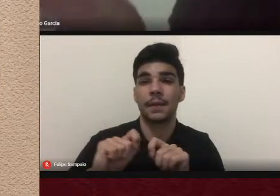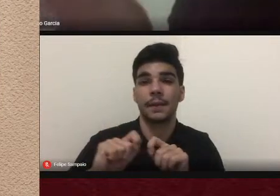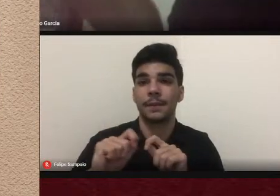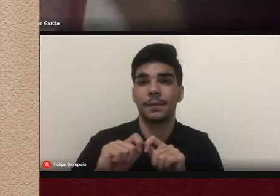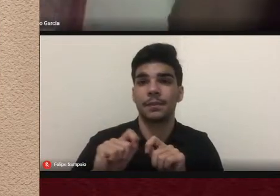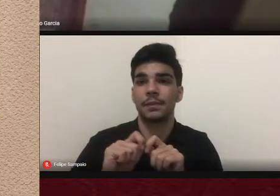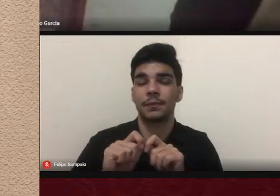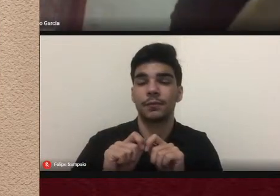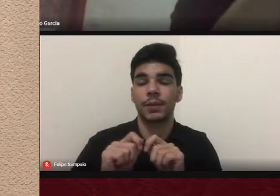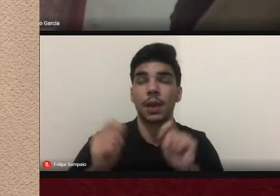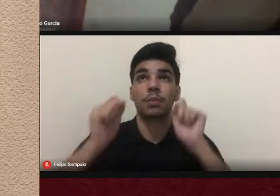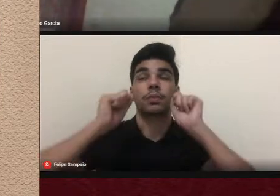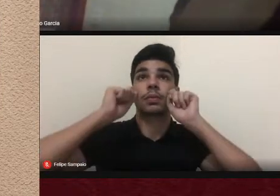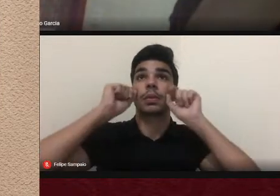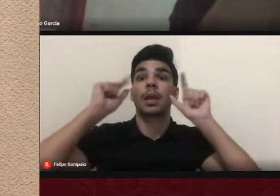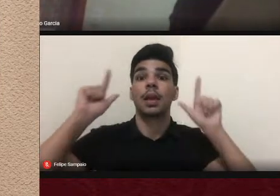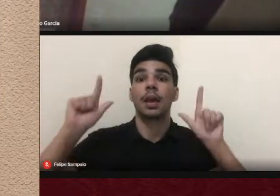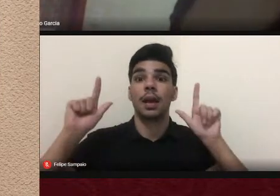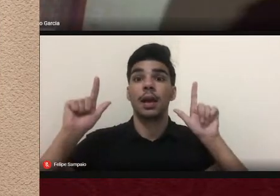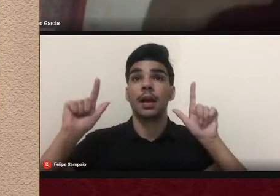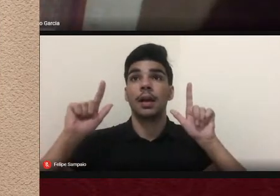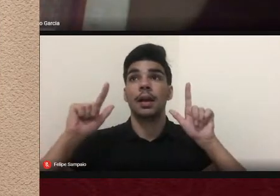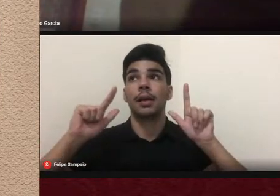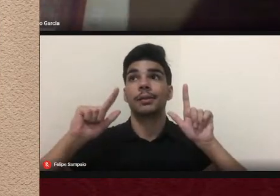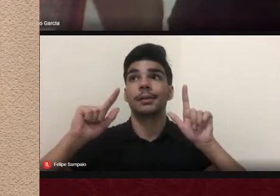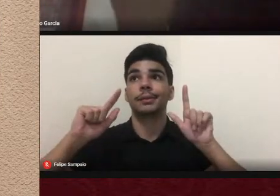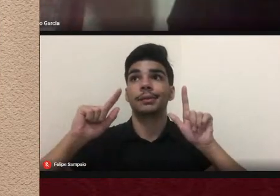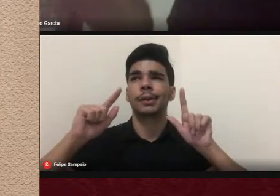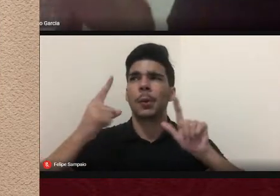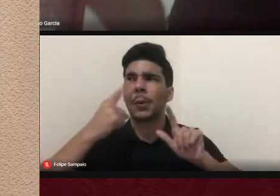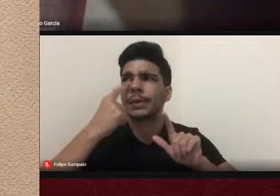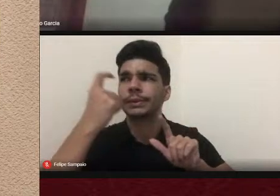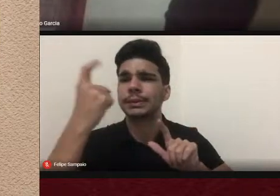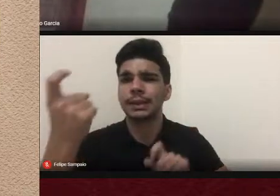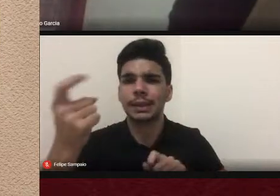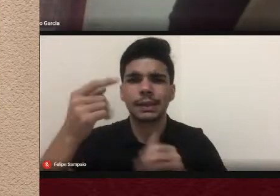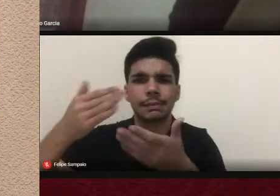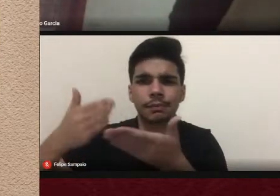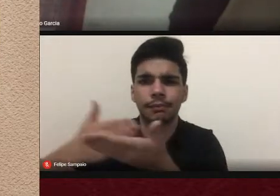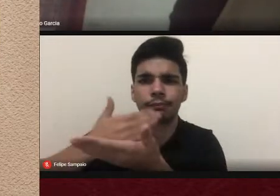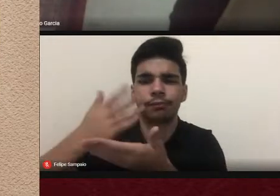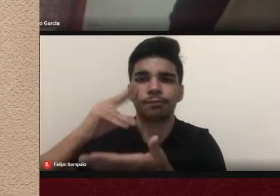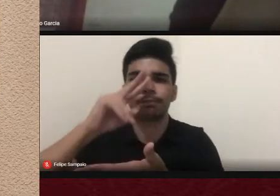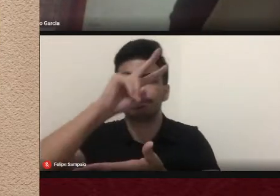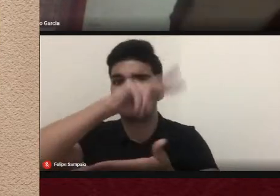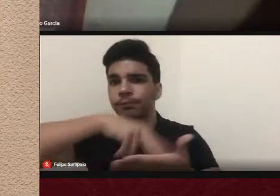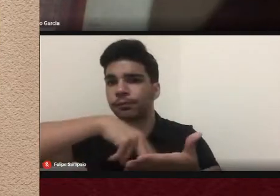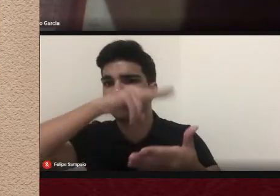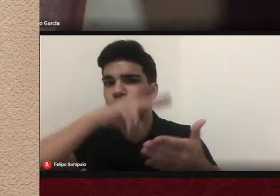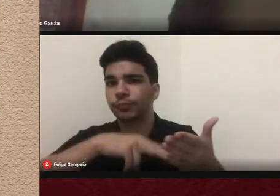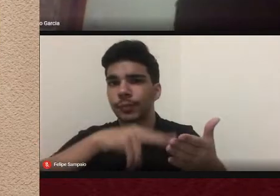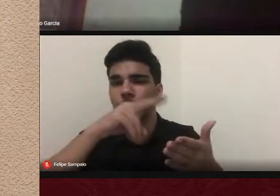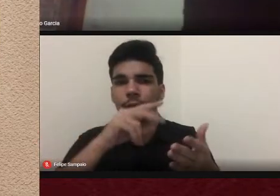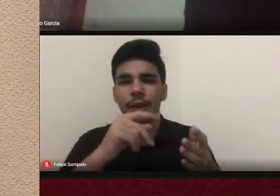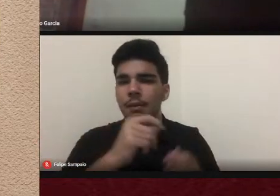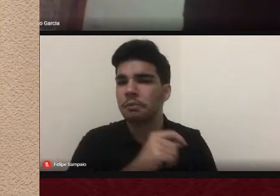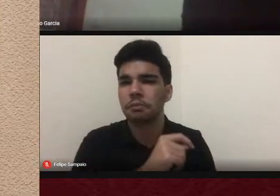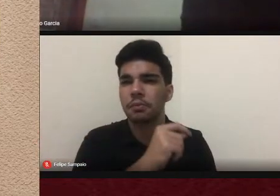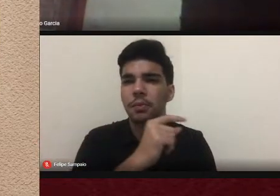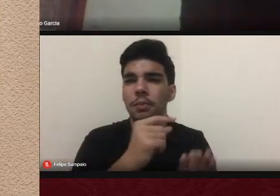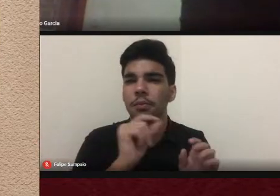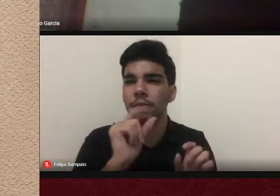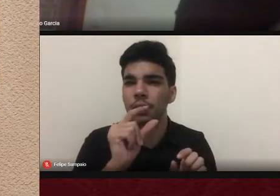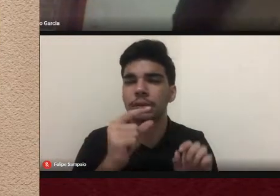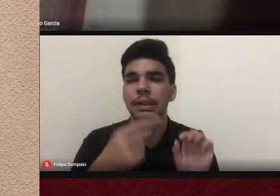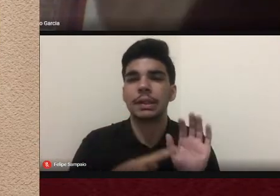o interesse pela leitura então eu venho aqui fazer uma muito breve apresentação do que consta nessa